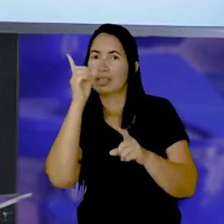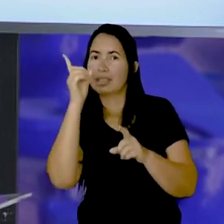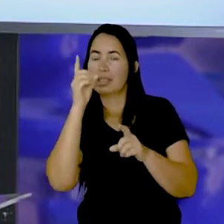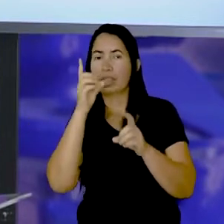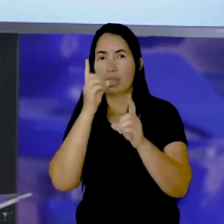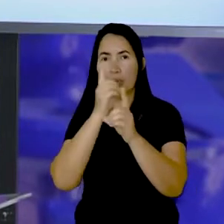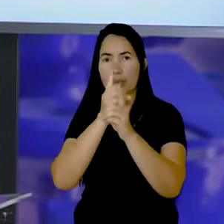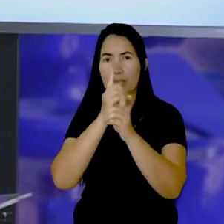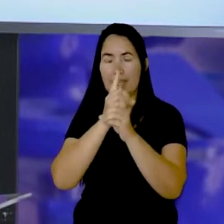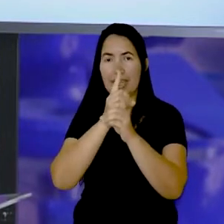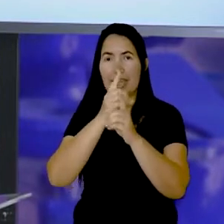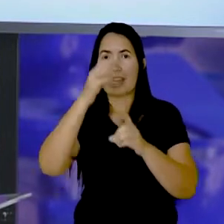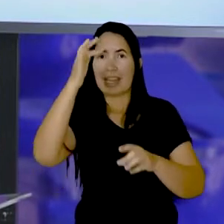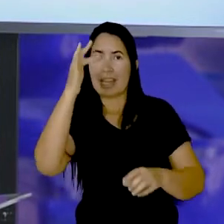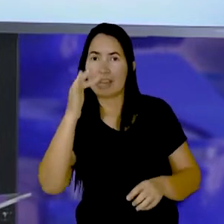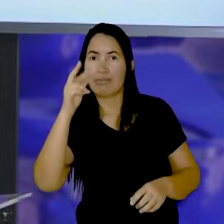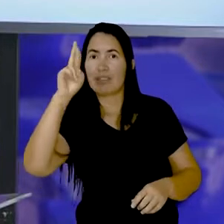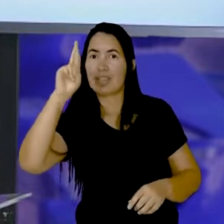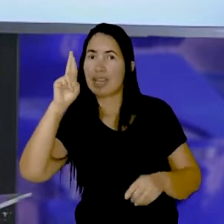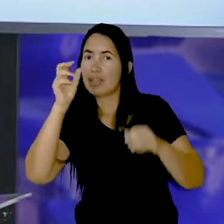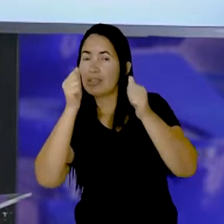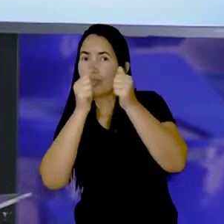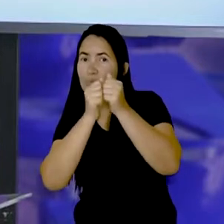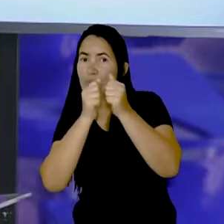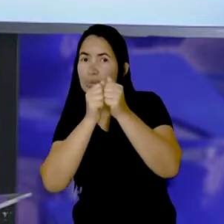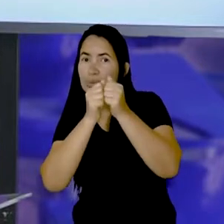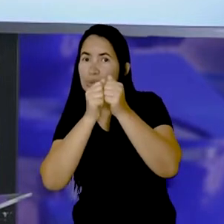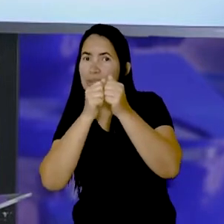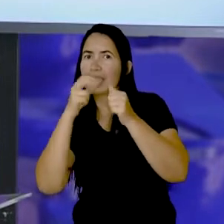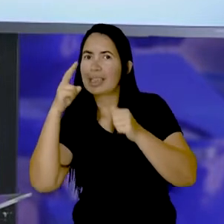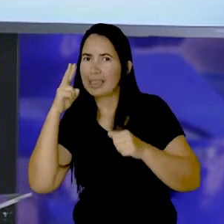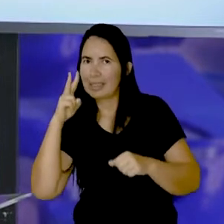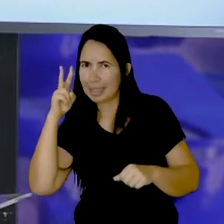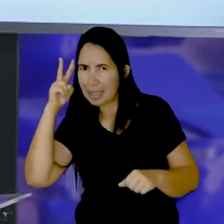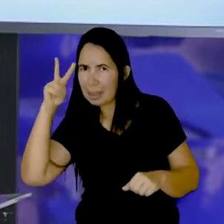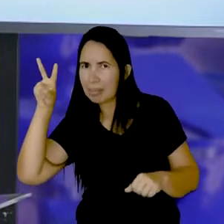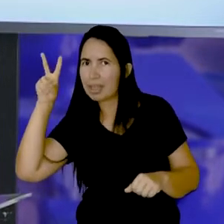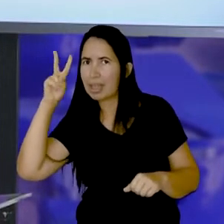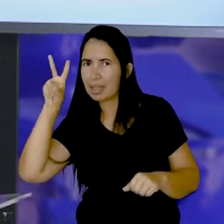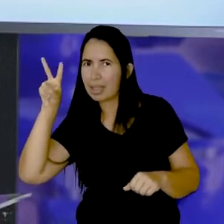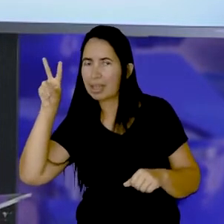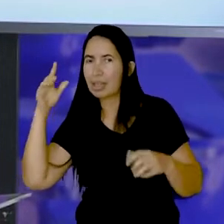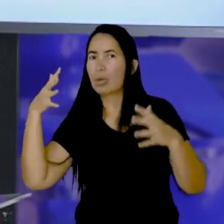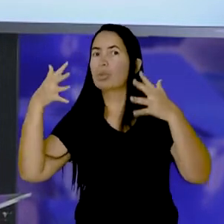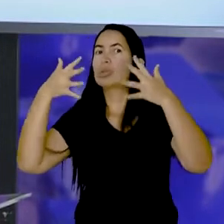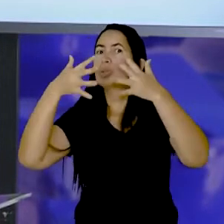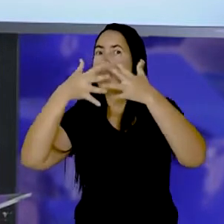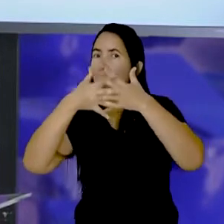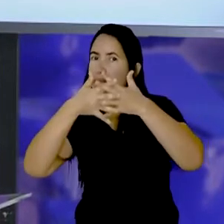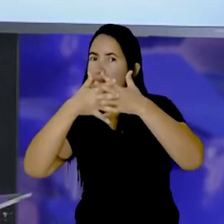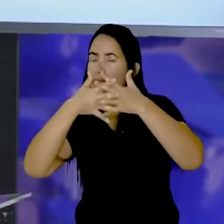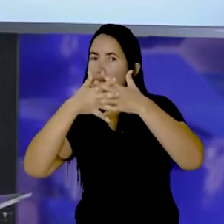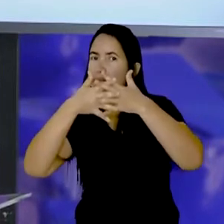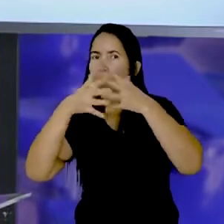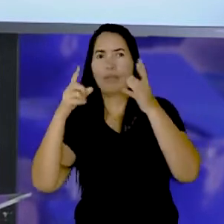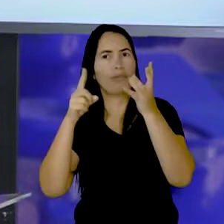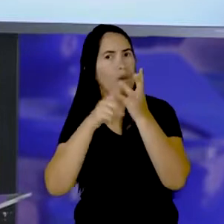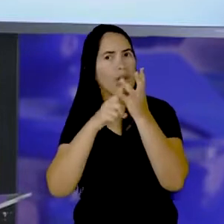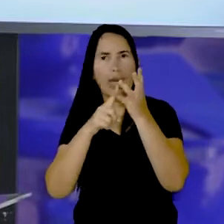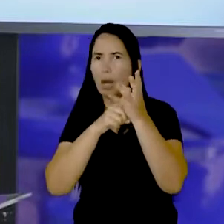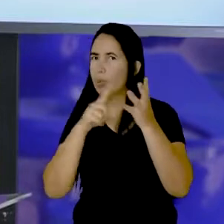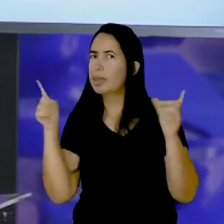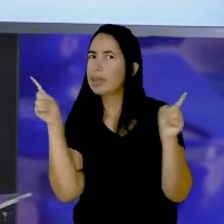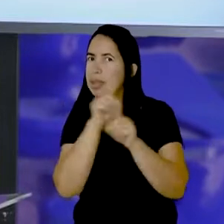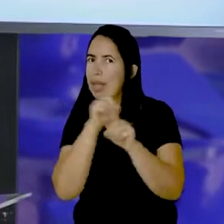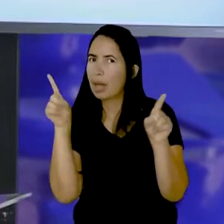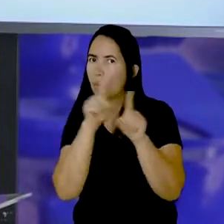F E a letra R juntinhas Lembra que a gente está falando de consoantes Não estamos falando de vogais